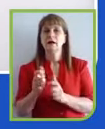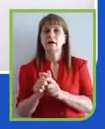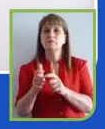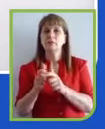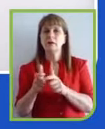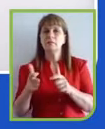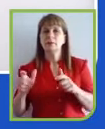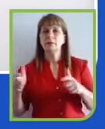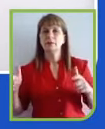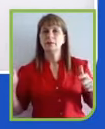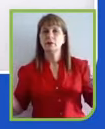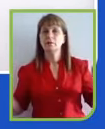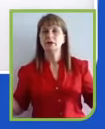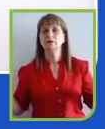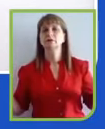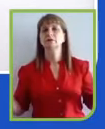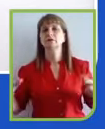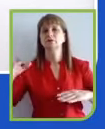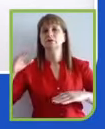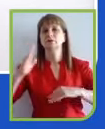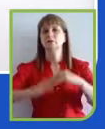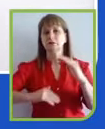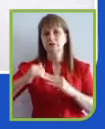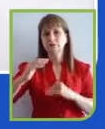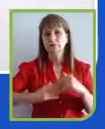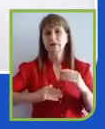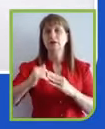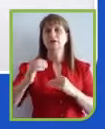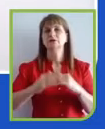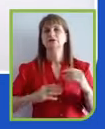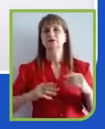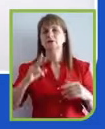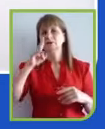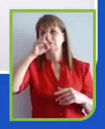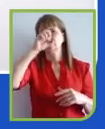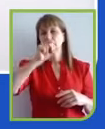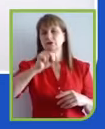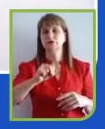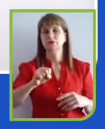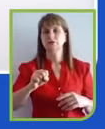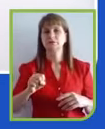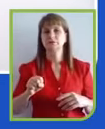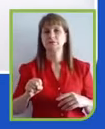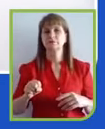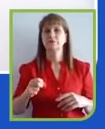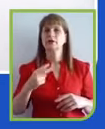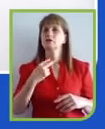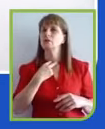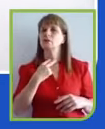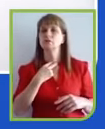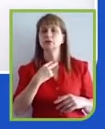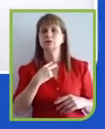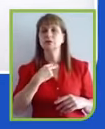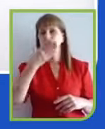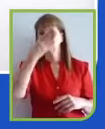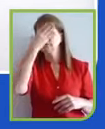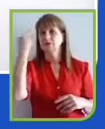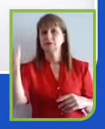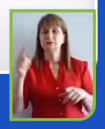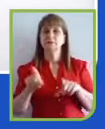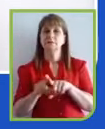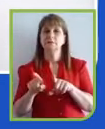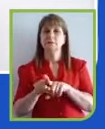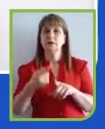A gente não pode esquecer também que a gente está numa sociedade ainda